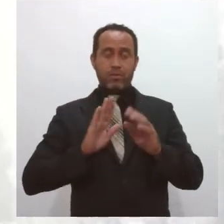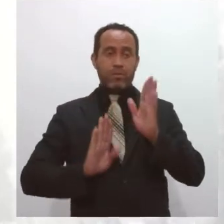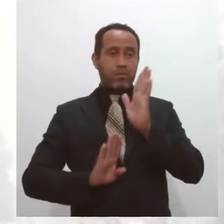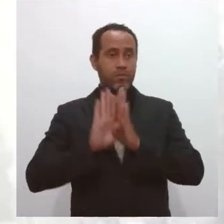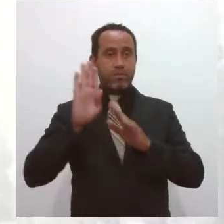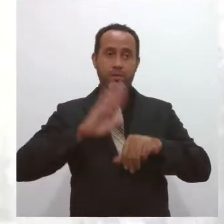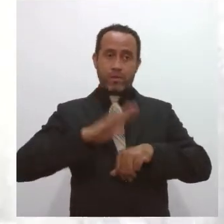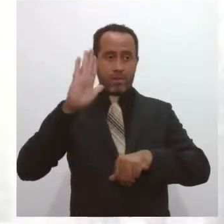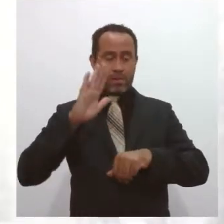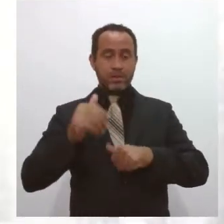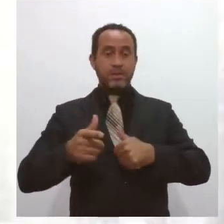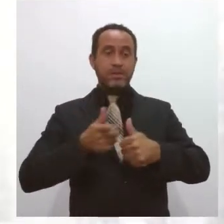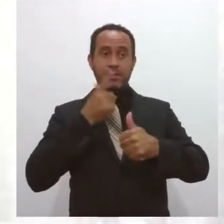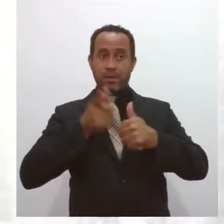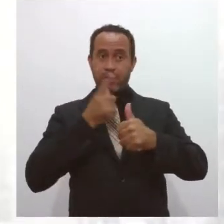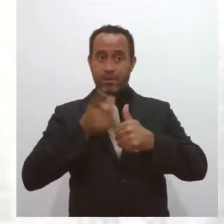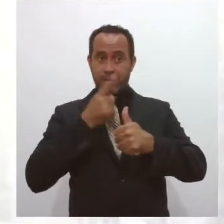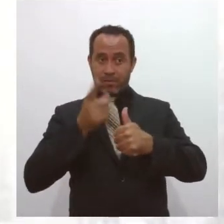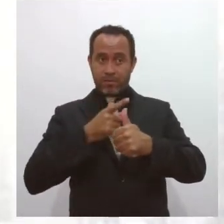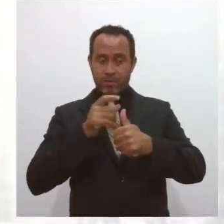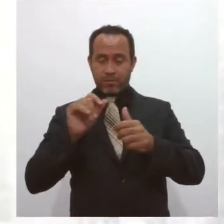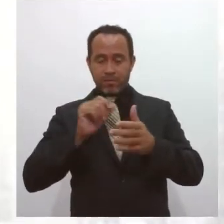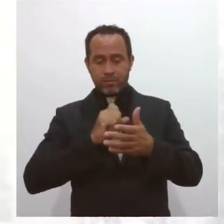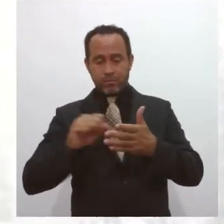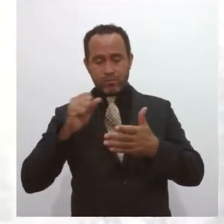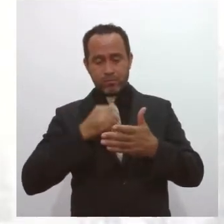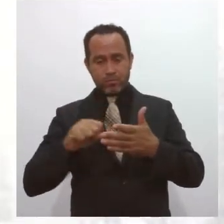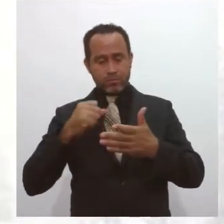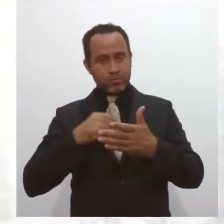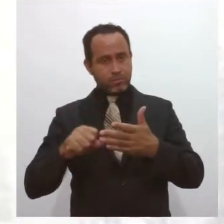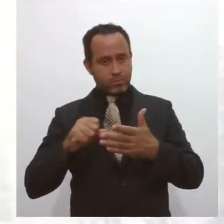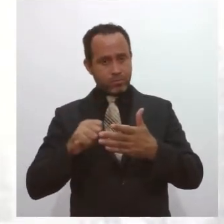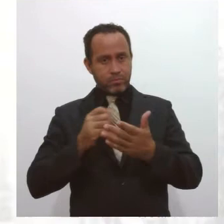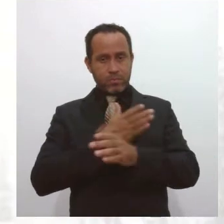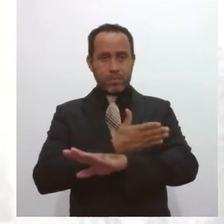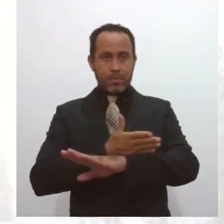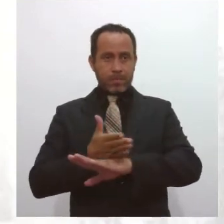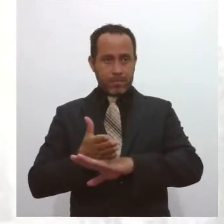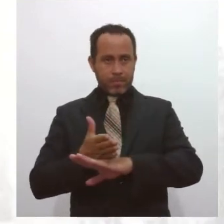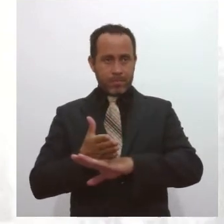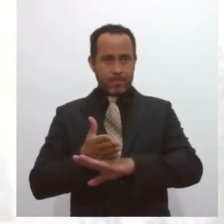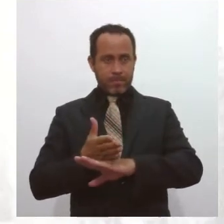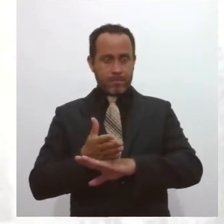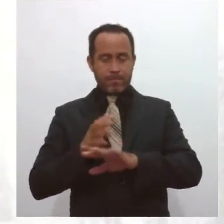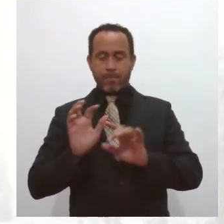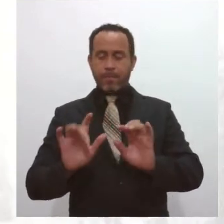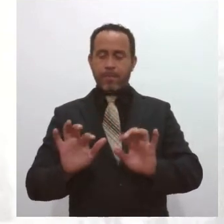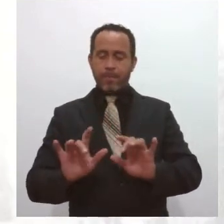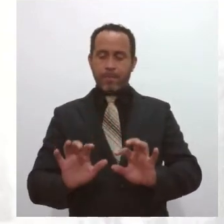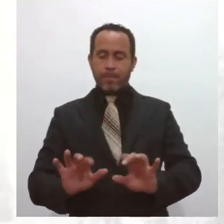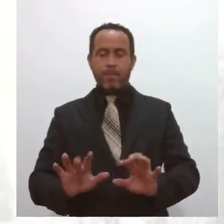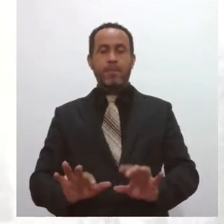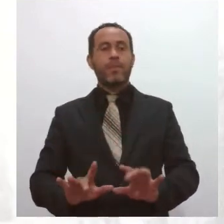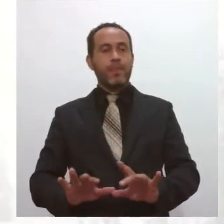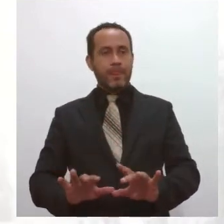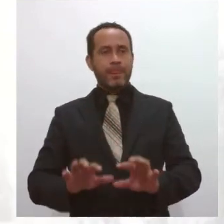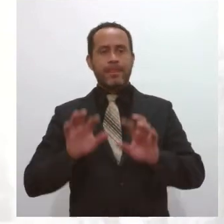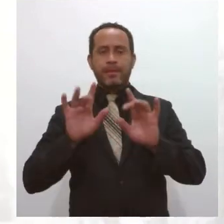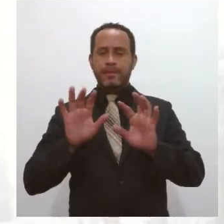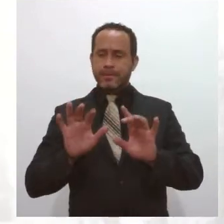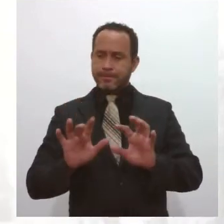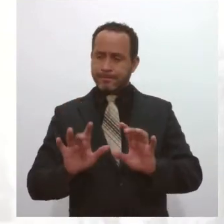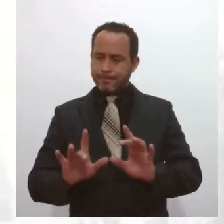é declarante, ele vai começar a preencher em branco a declaração. Ou seja, vai digitar os dados